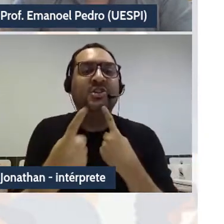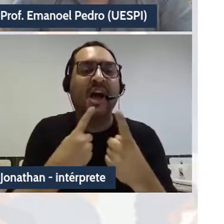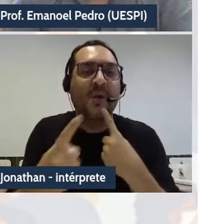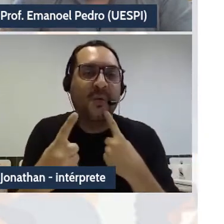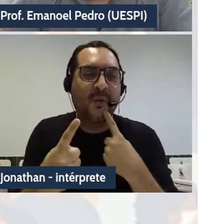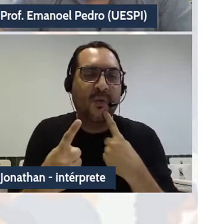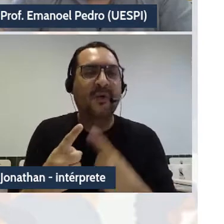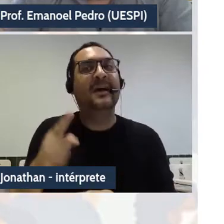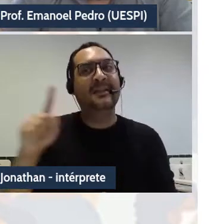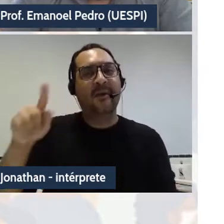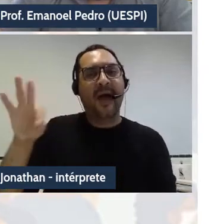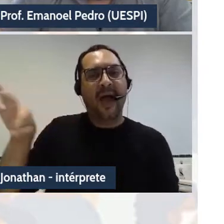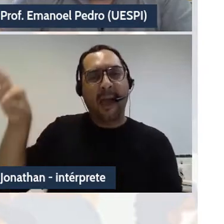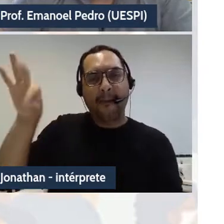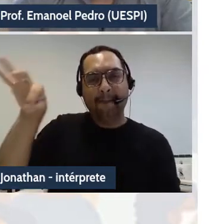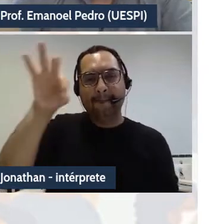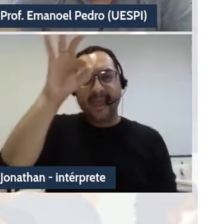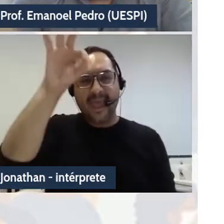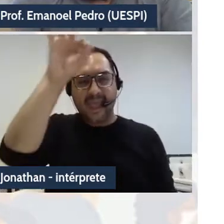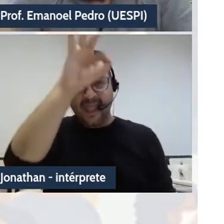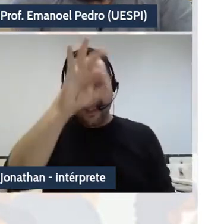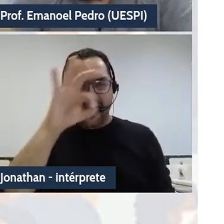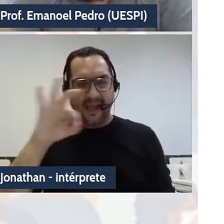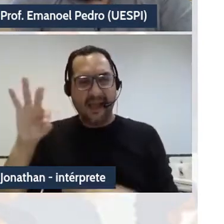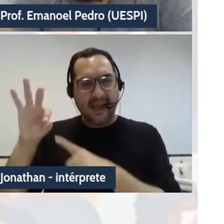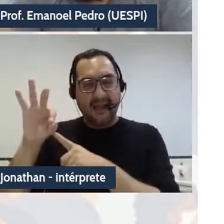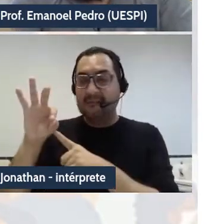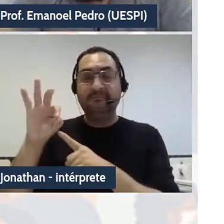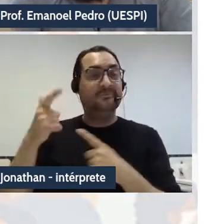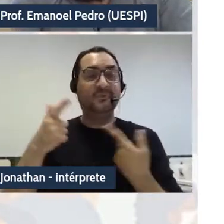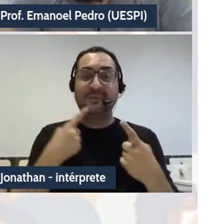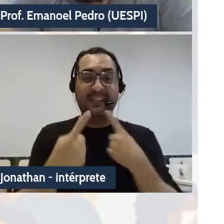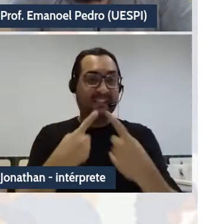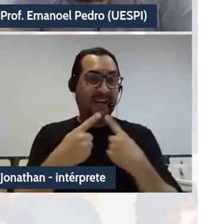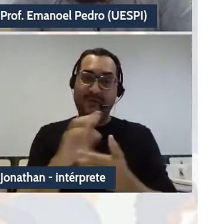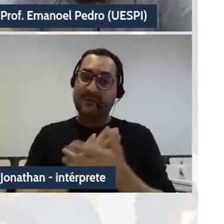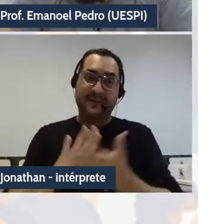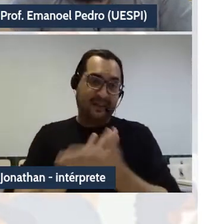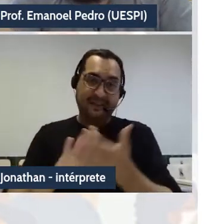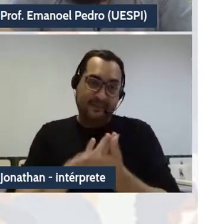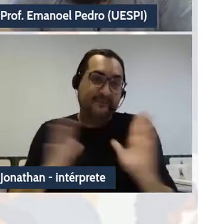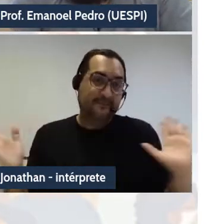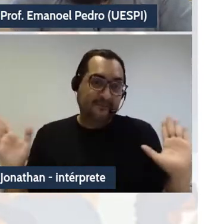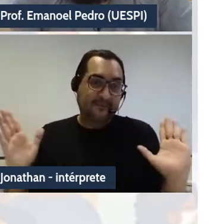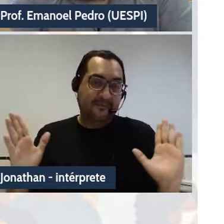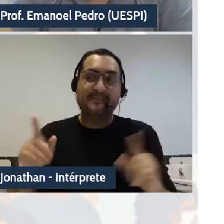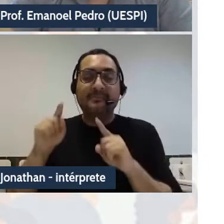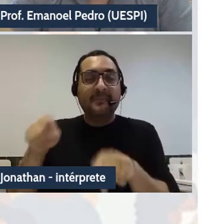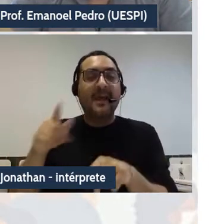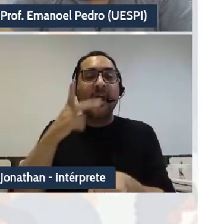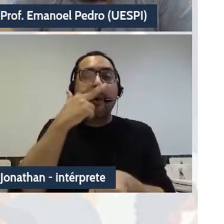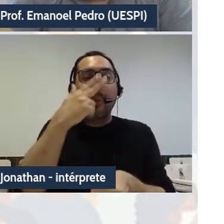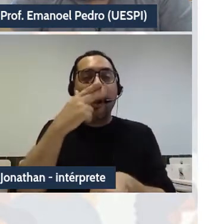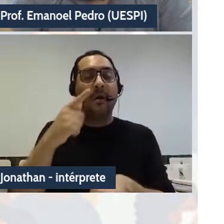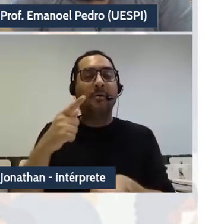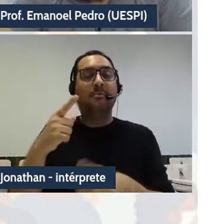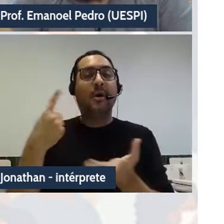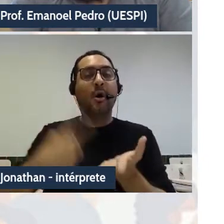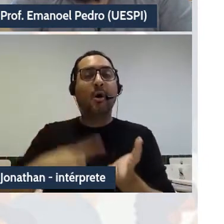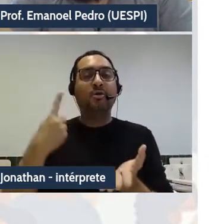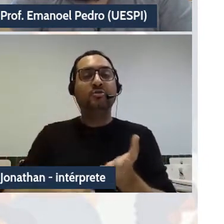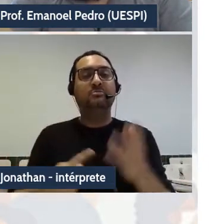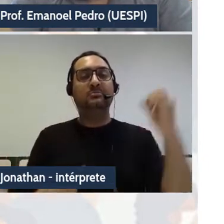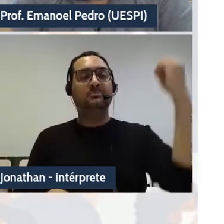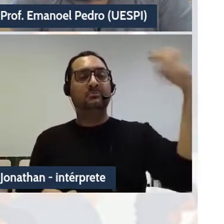segundo a professora Diana, não têm diálogo. Como no código de trânsito, esperam do